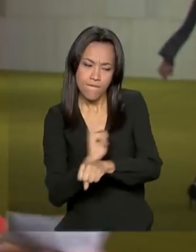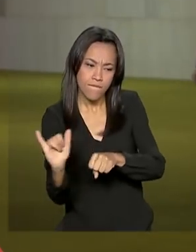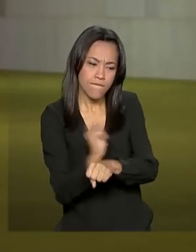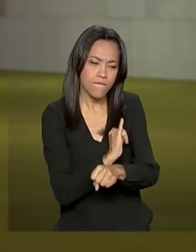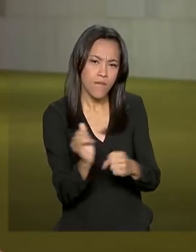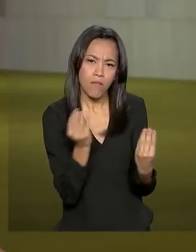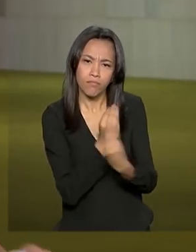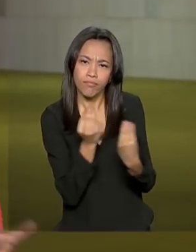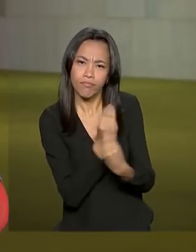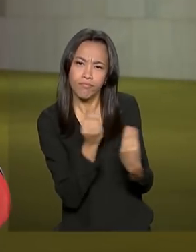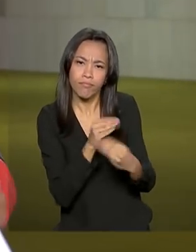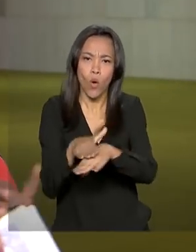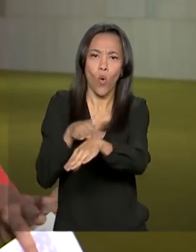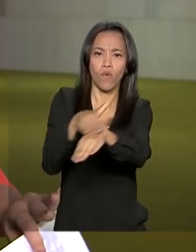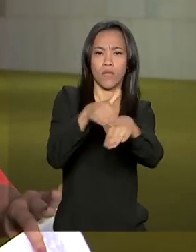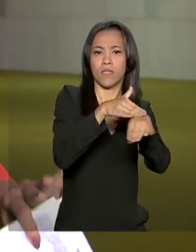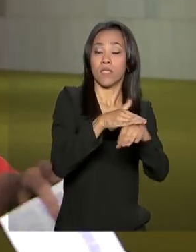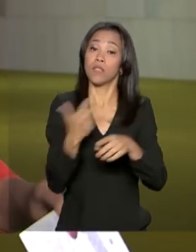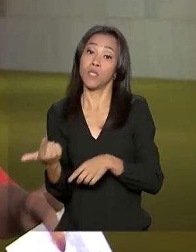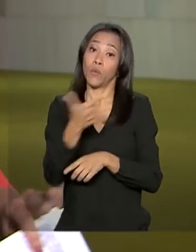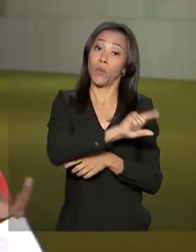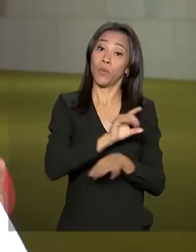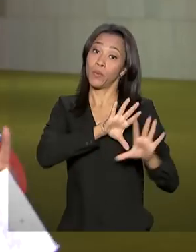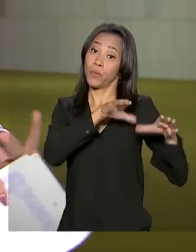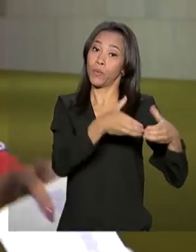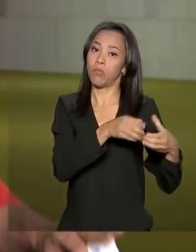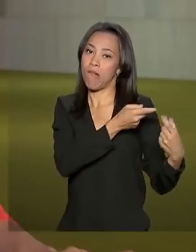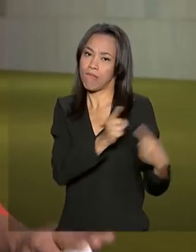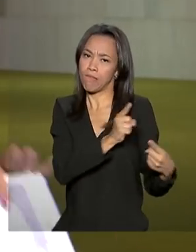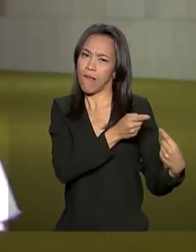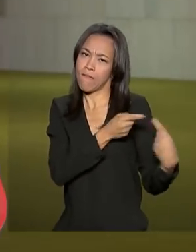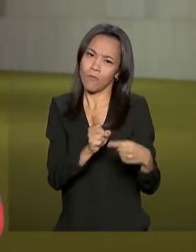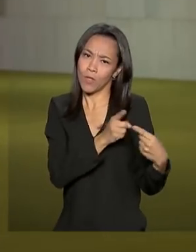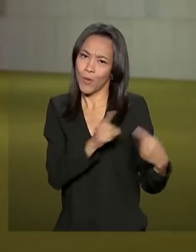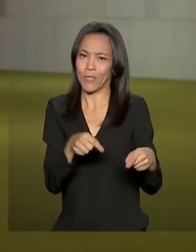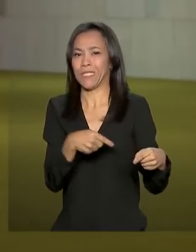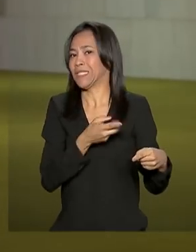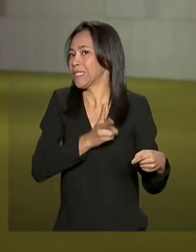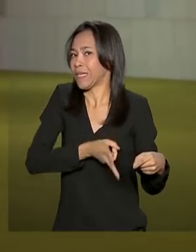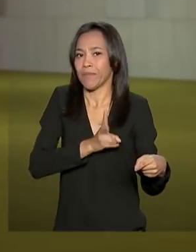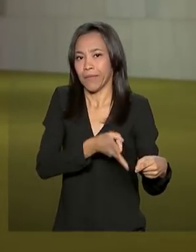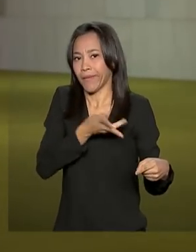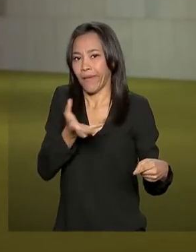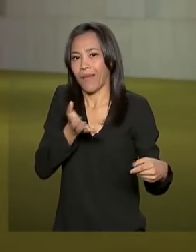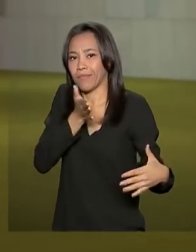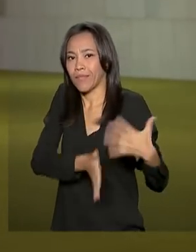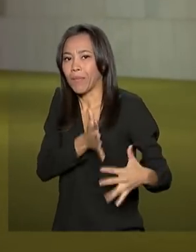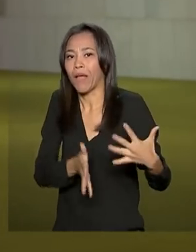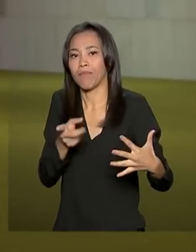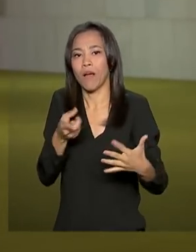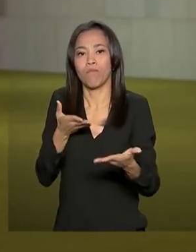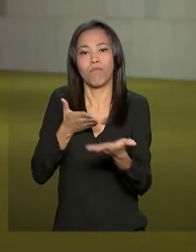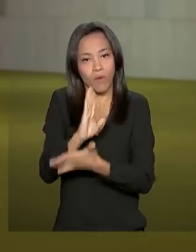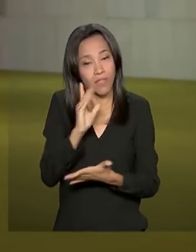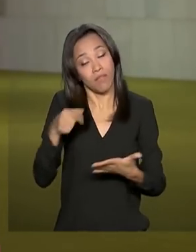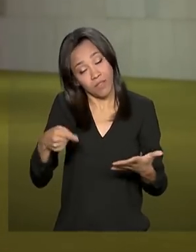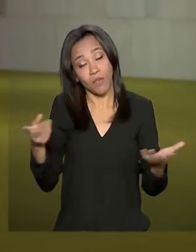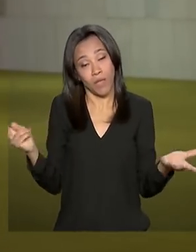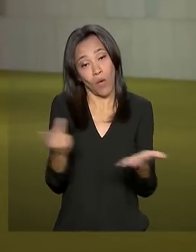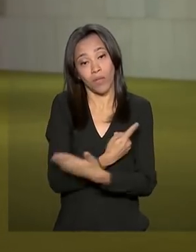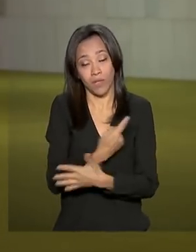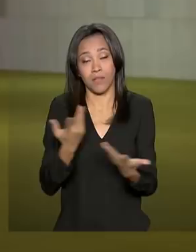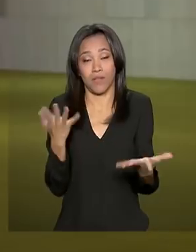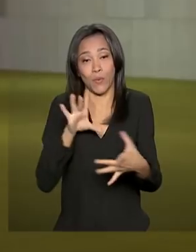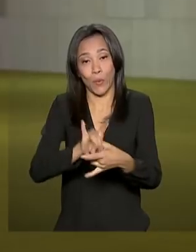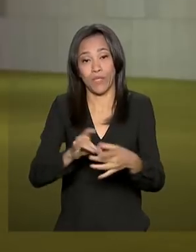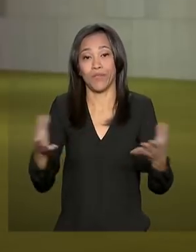convencimento dos parlamentares. E na outra ponta ali é a oposição sempre resistindo e dificultando essa aprovação. Esse é o cenário que se desenha